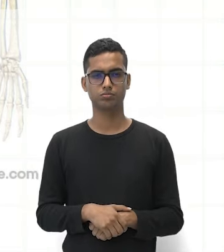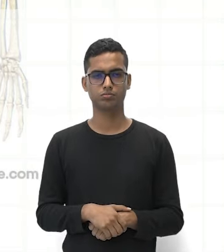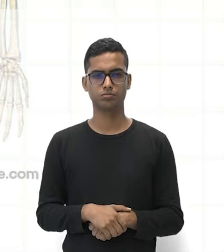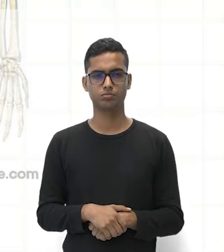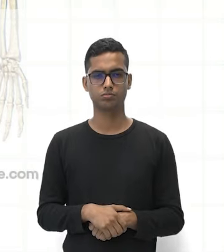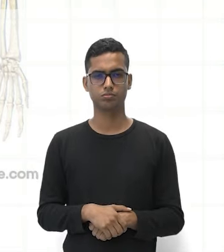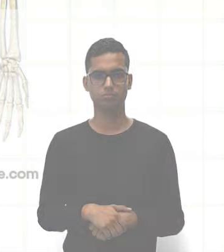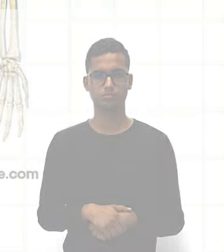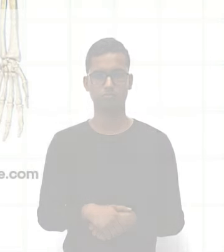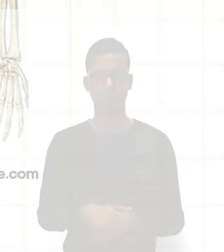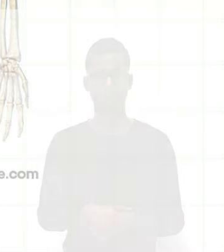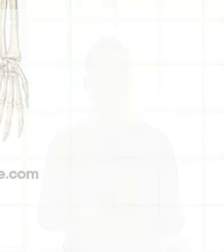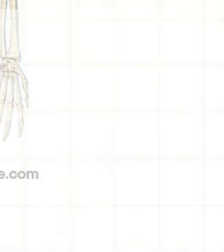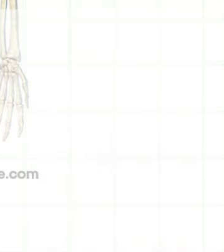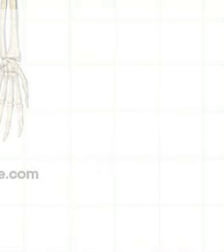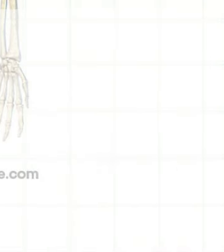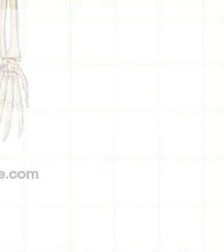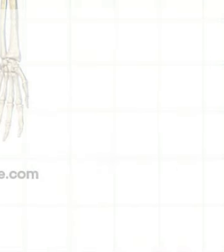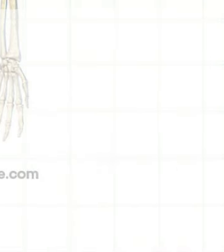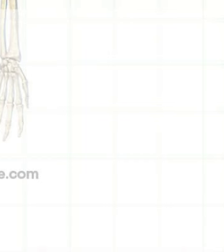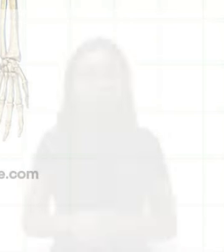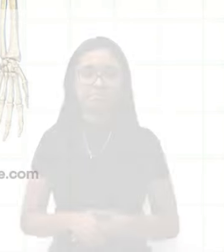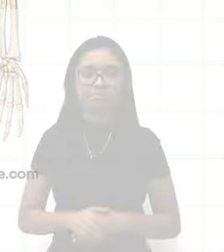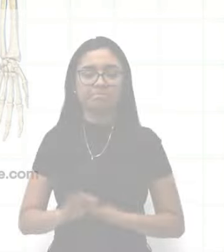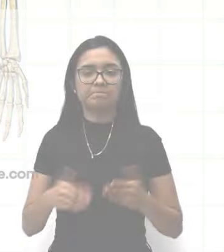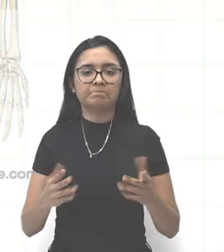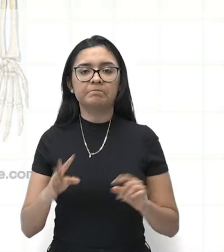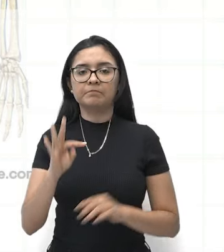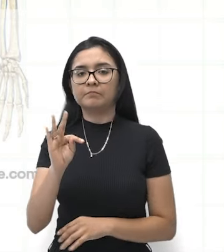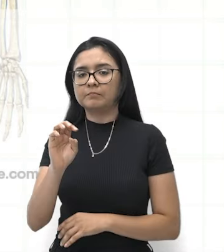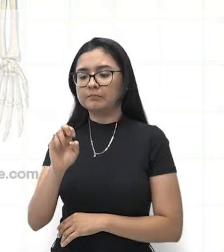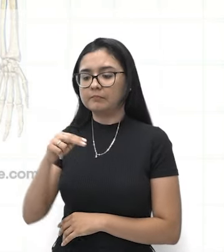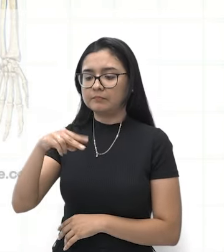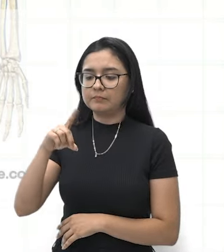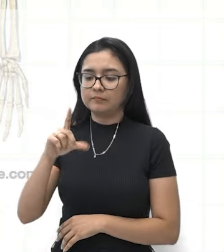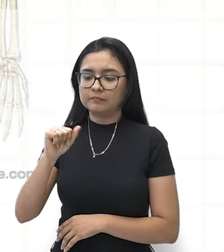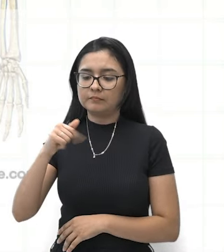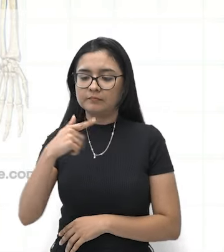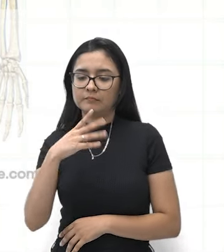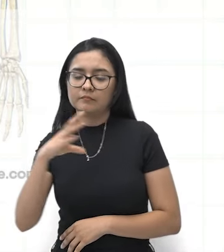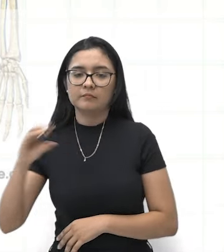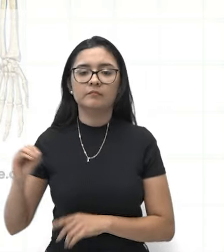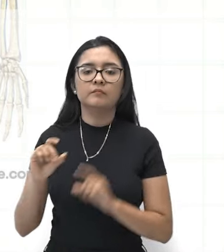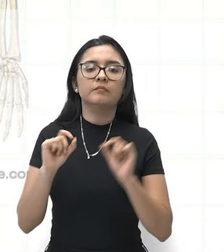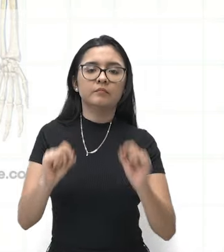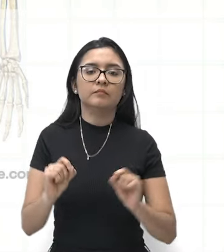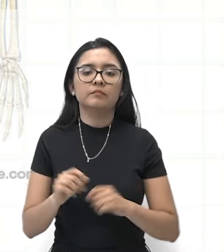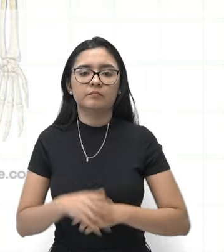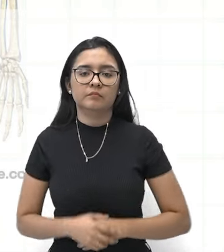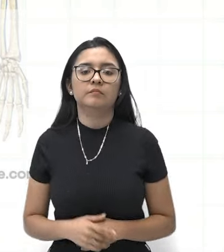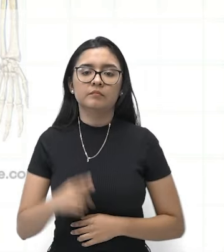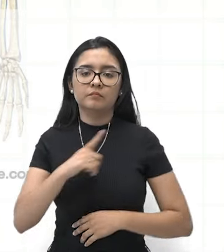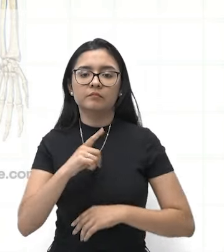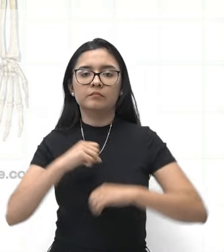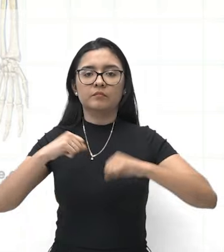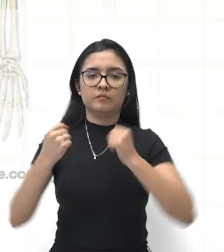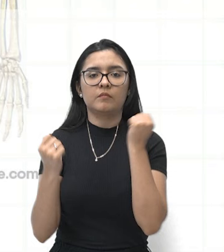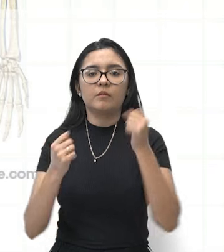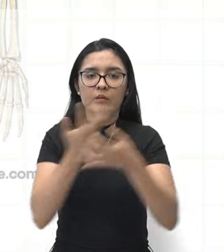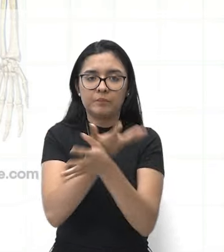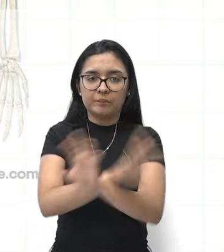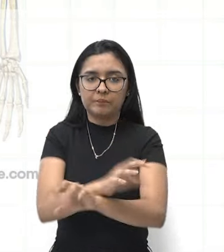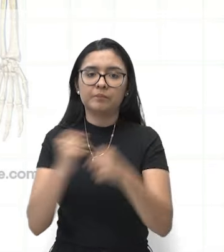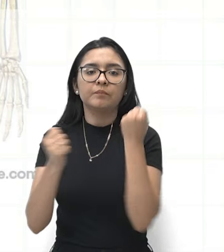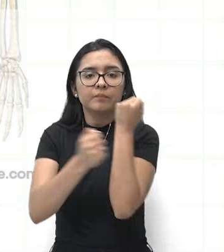tendões, professora? Sim, tendão é quando se liga o músculo,